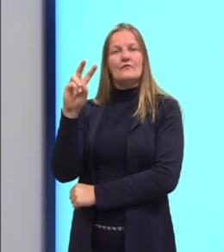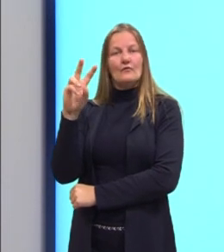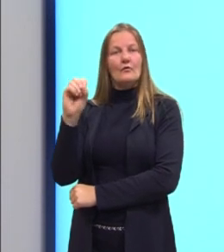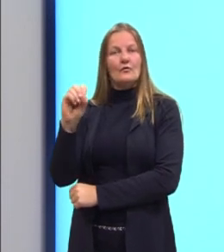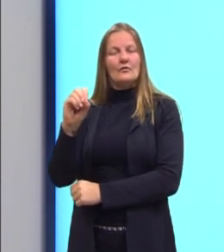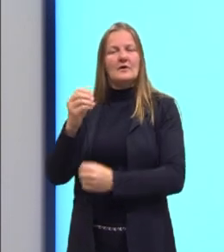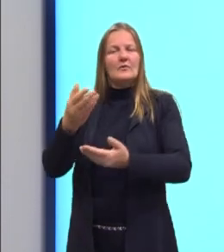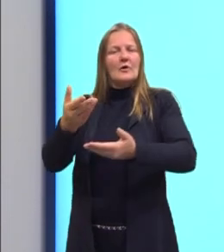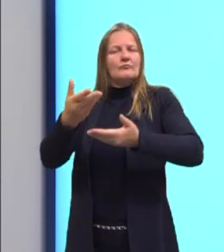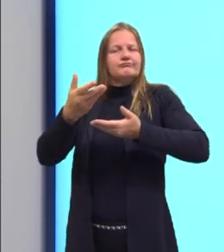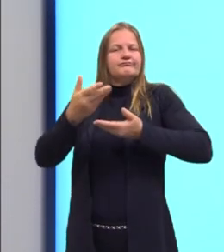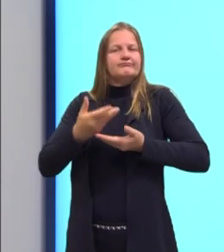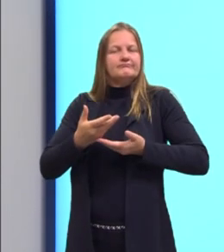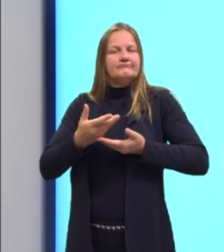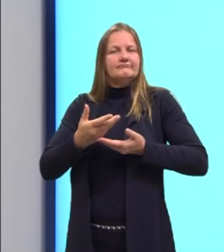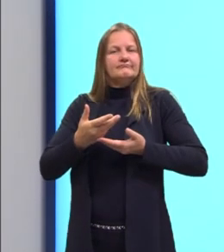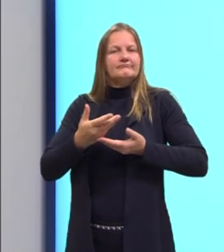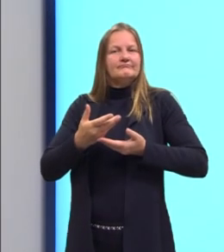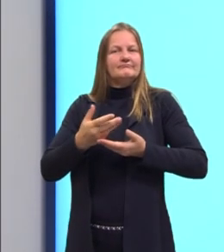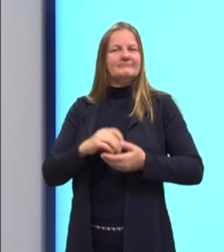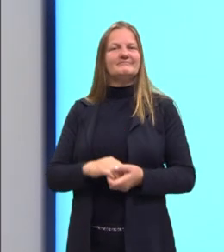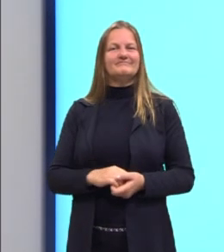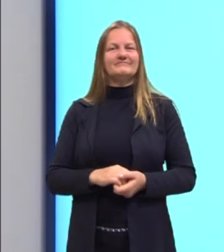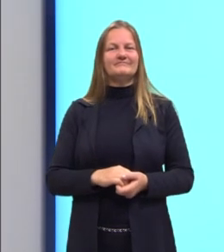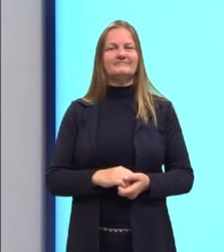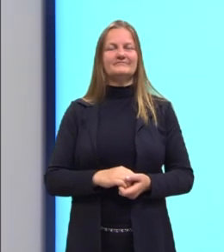que recebe a ação. Certo?